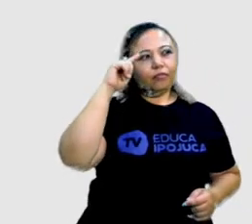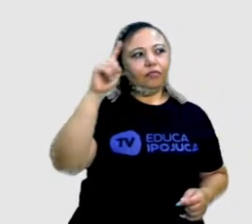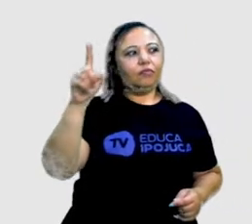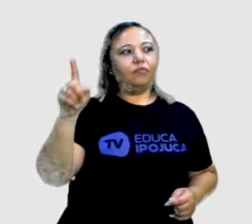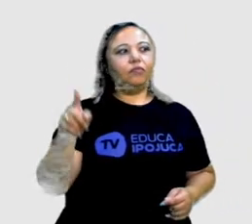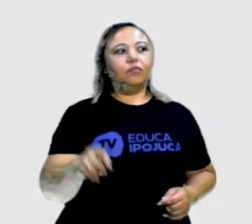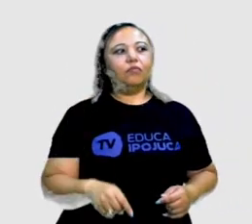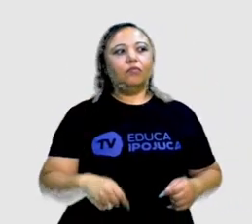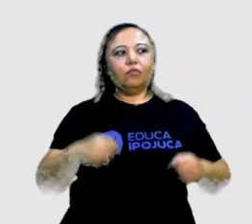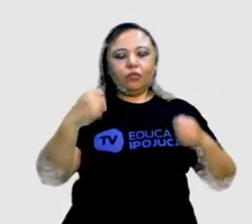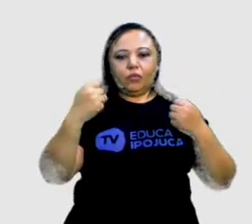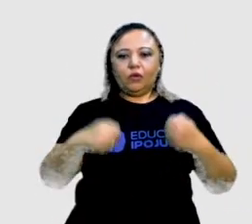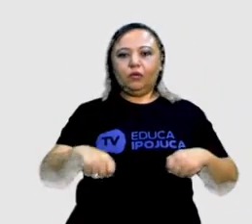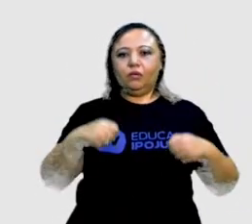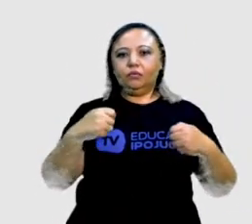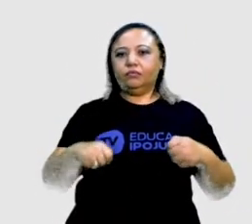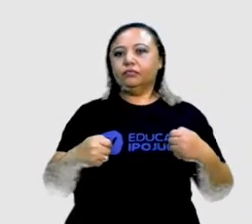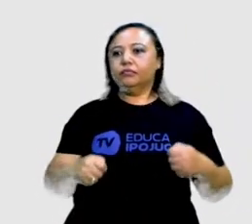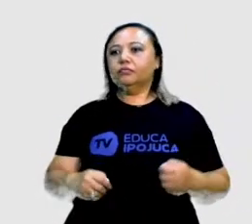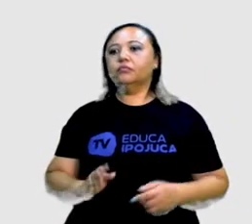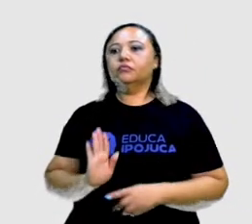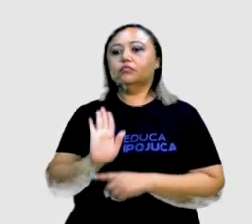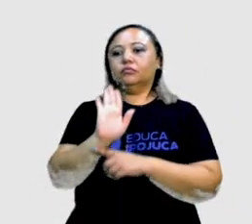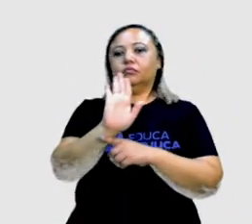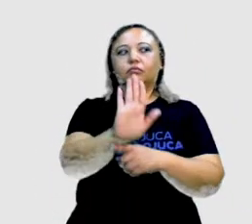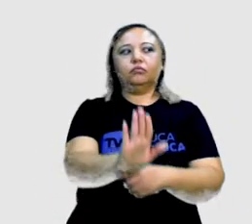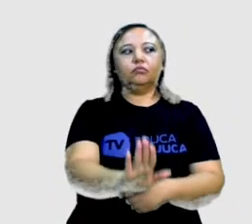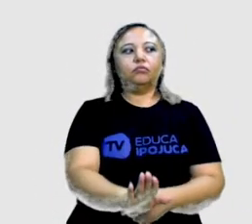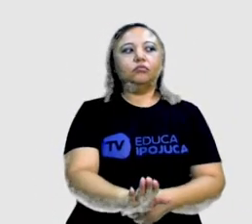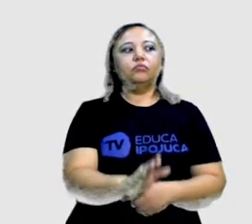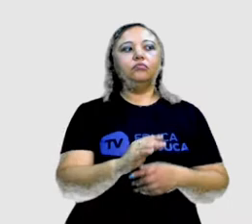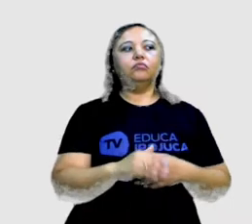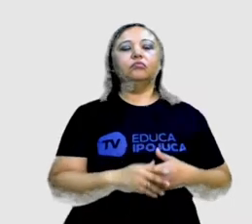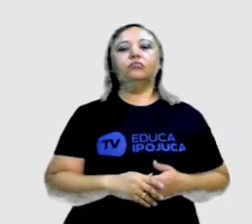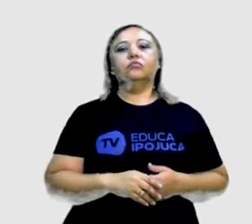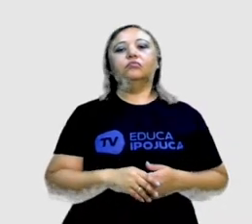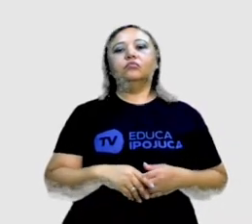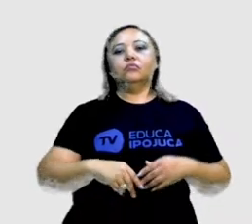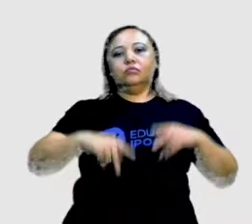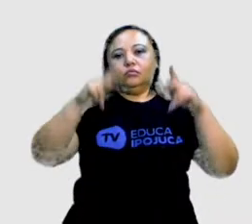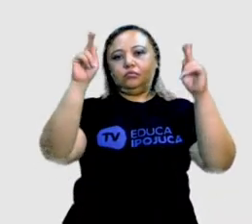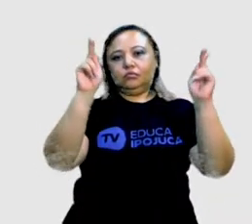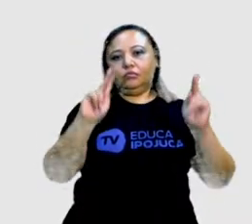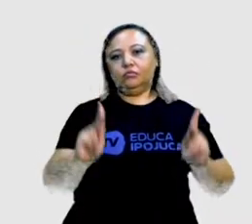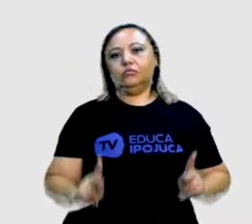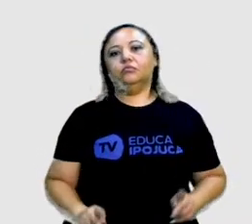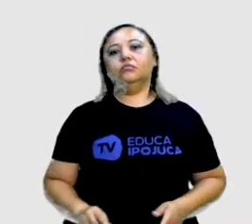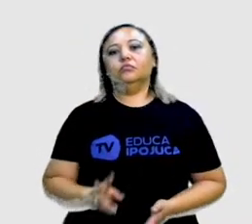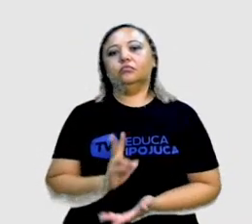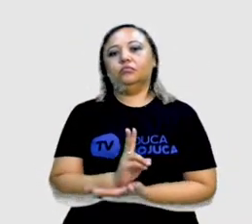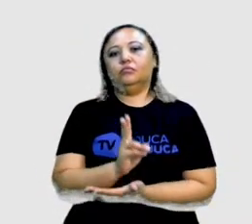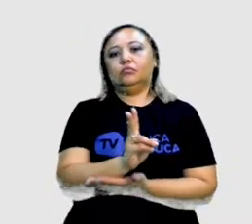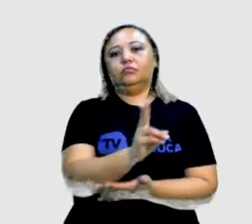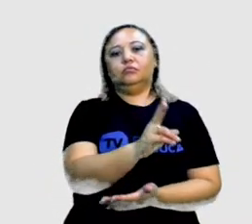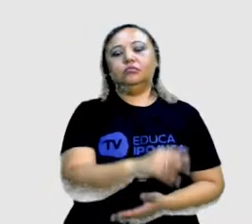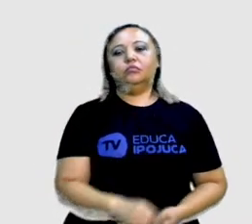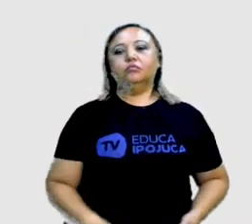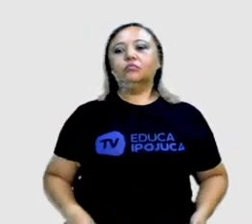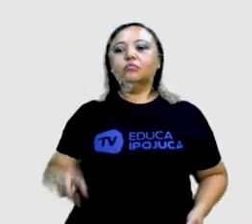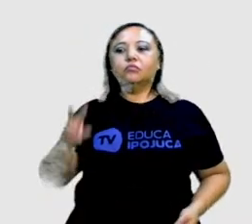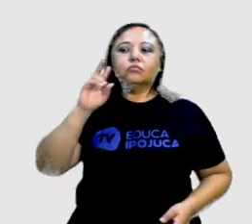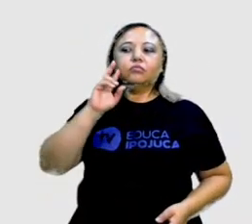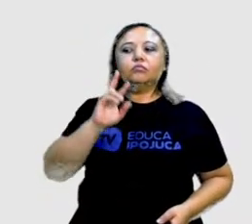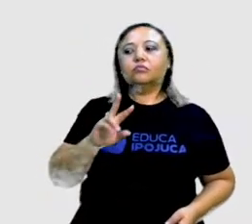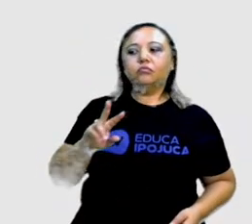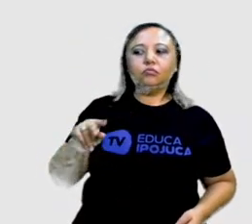Preciso colaborar para manter a paz. Após um breve instante, Emily dirige o olhar à